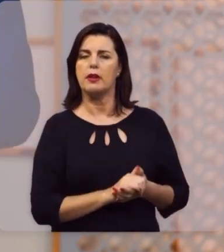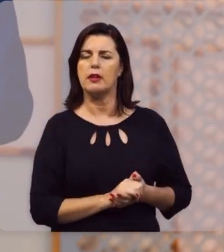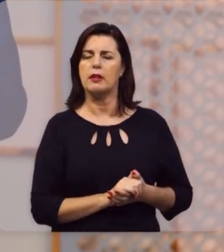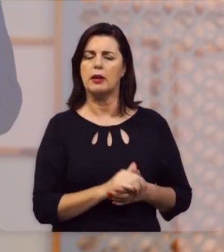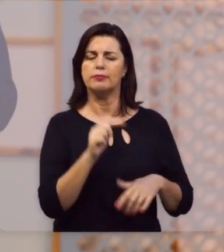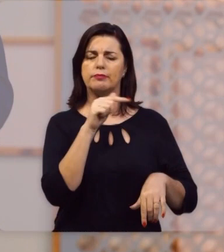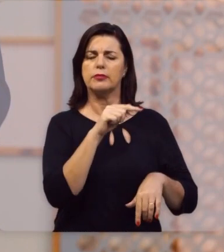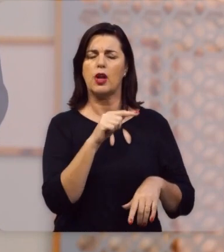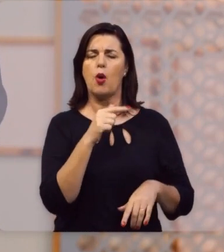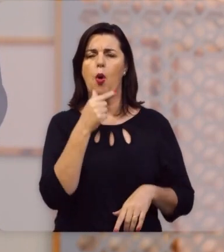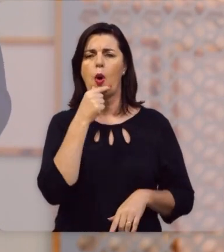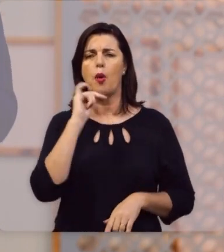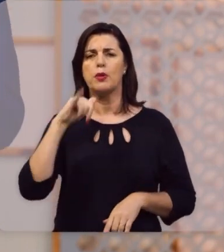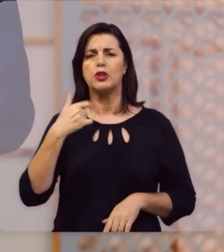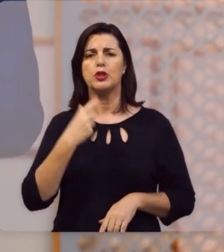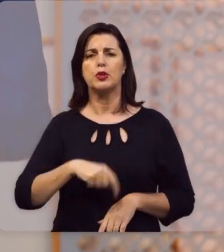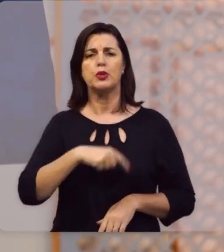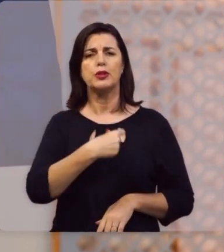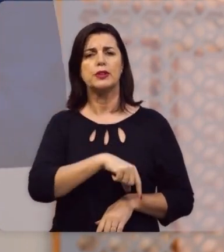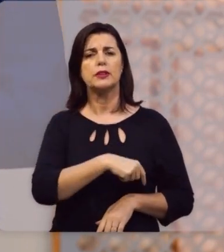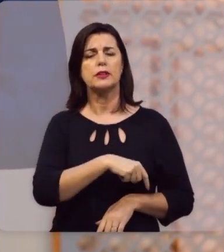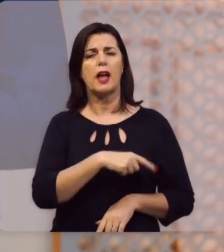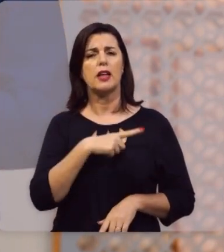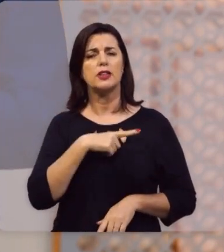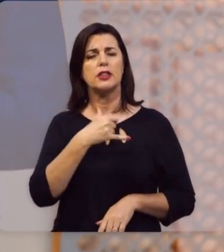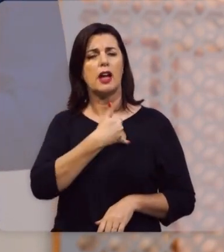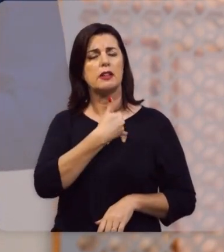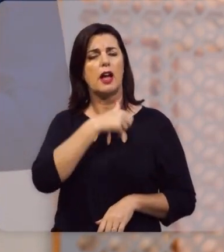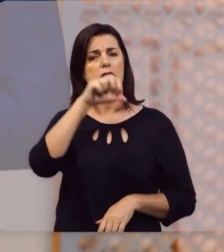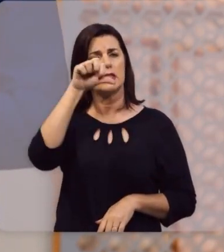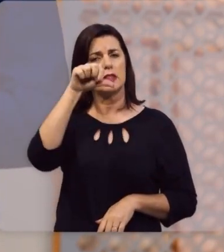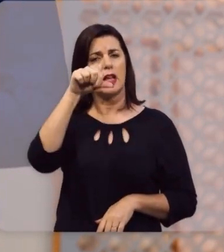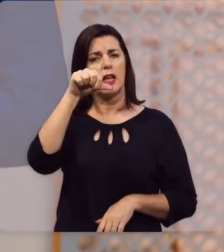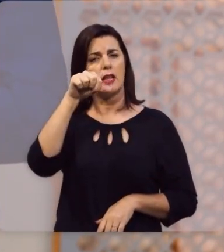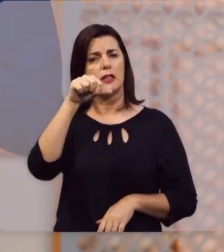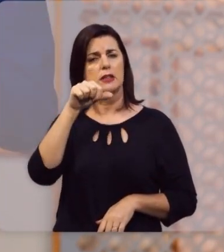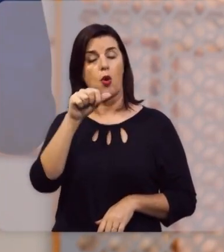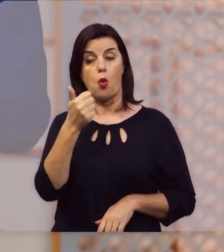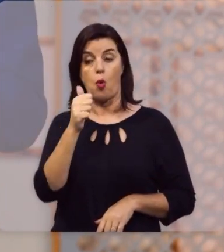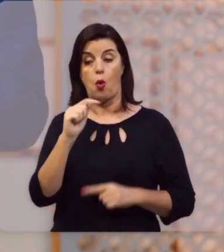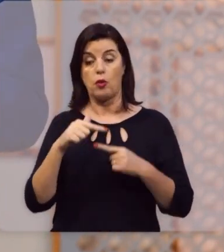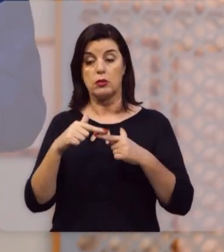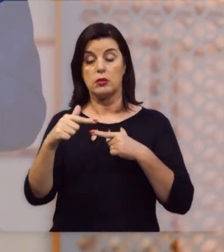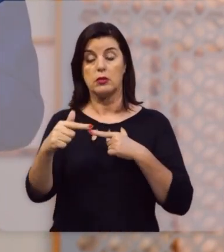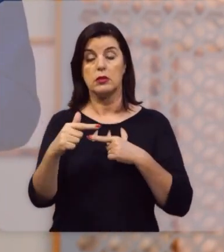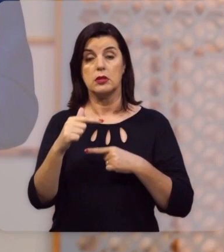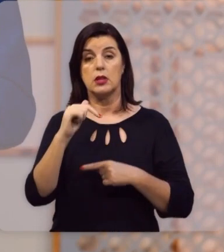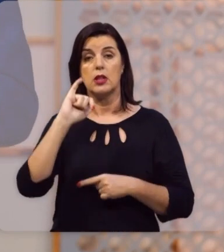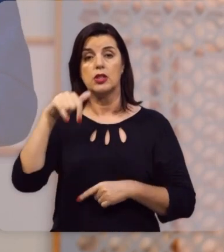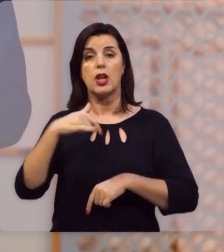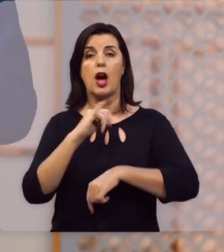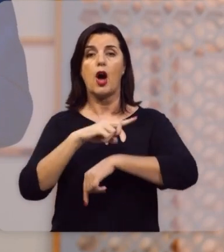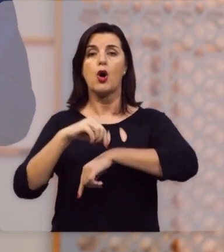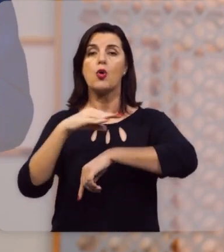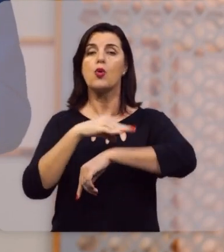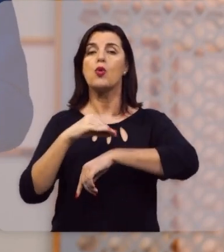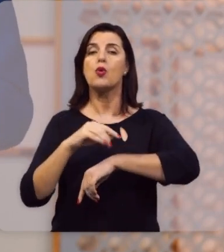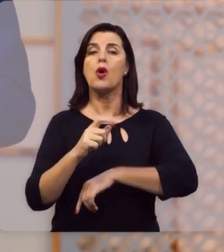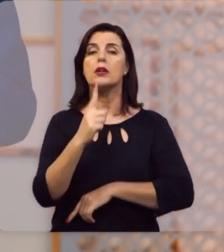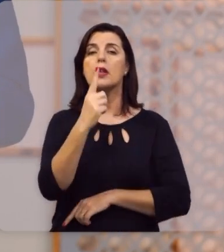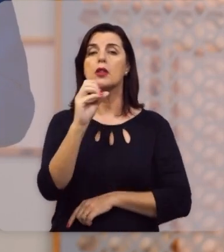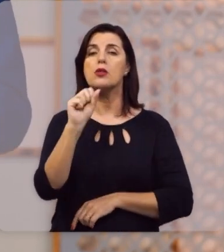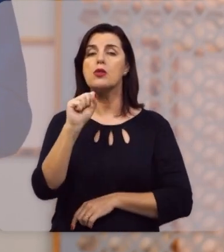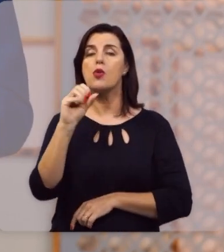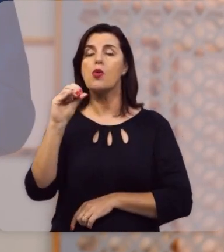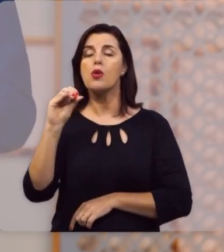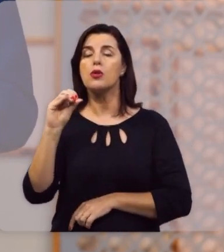E nessas alturas, José tinha seis anos. Onze anos depois, Jacó está com cento e oito